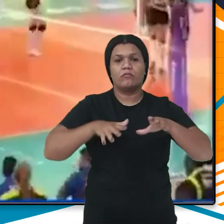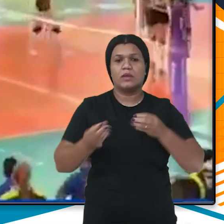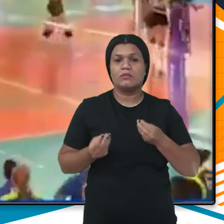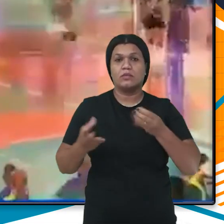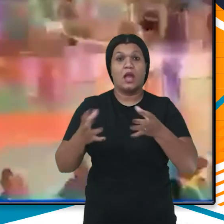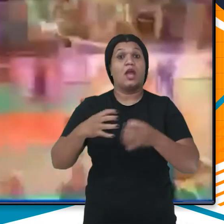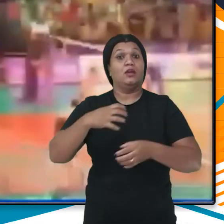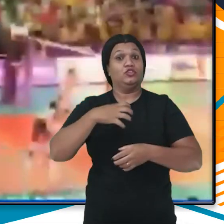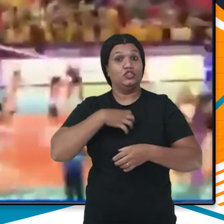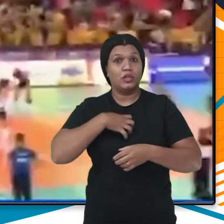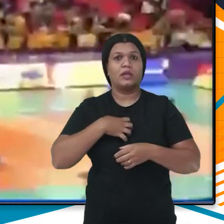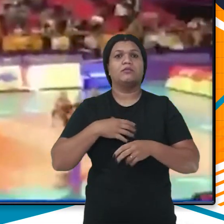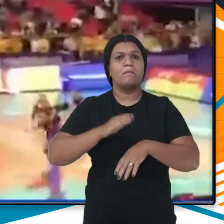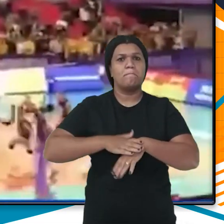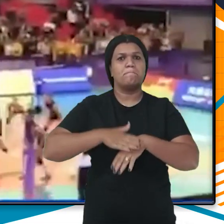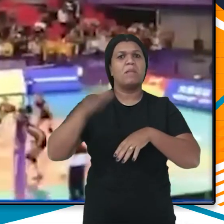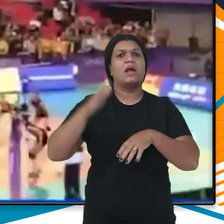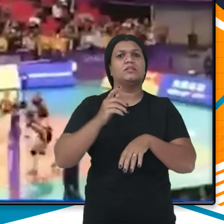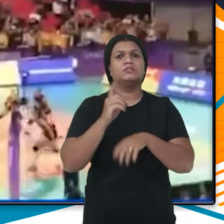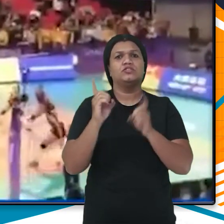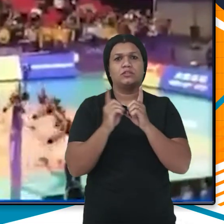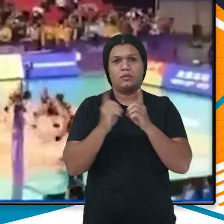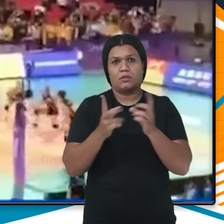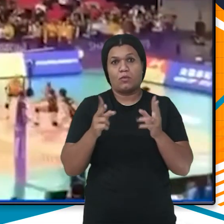dinâmico, como o da atualidade.